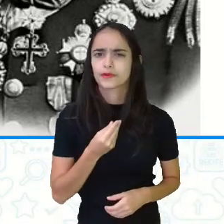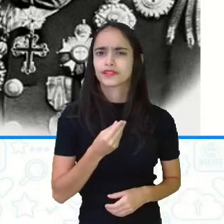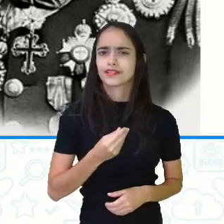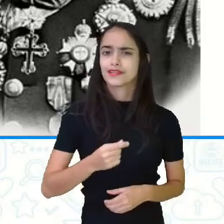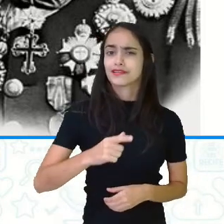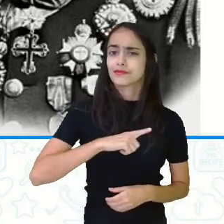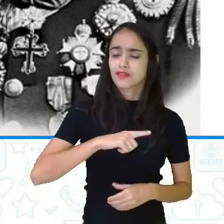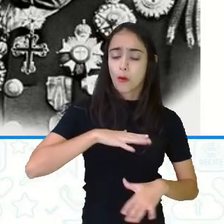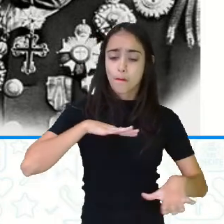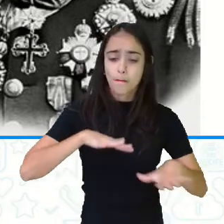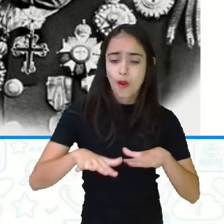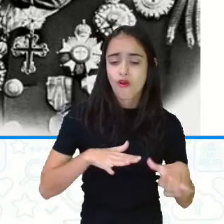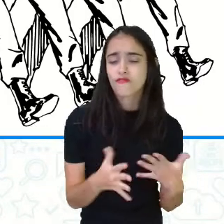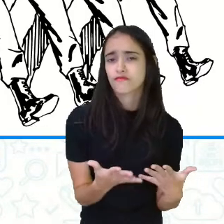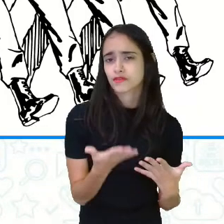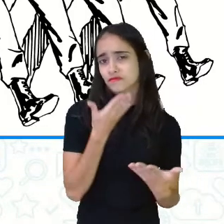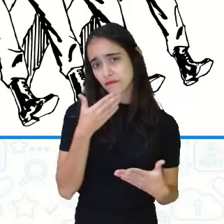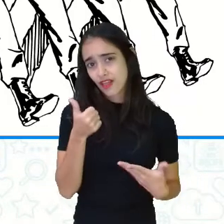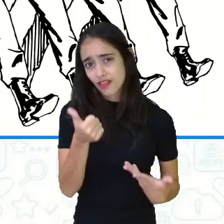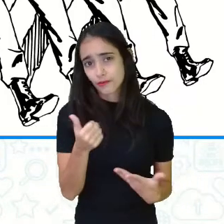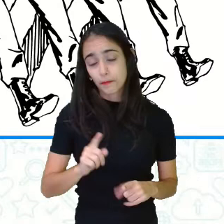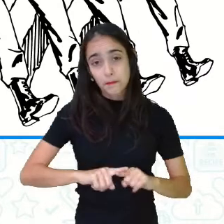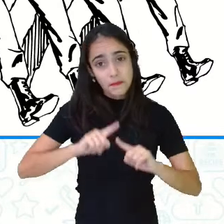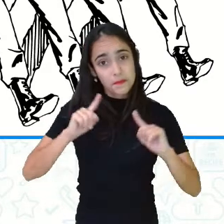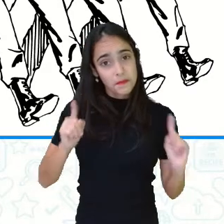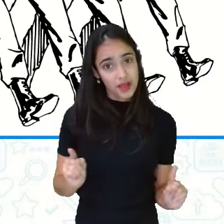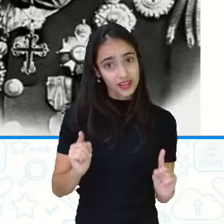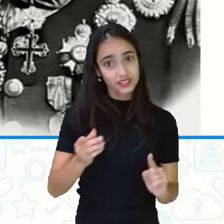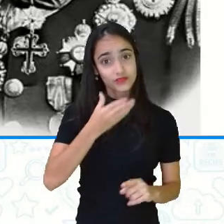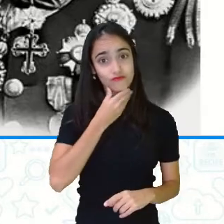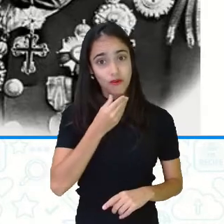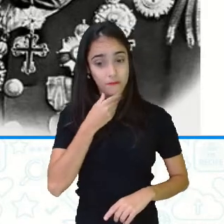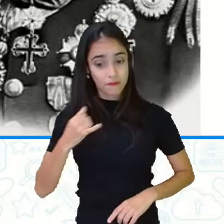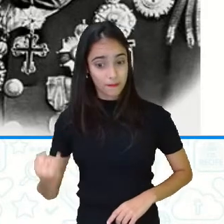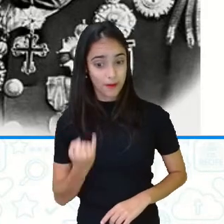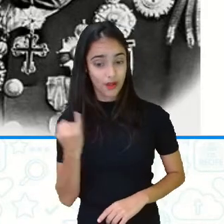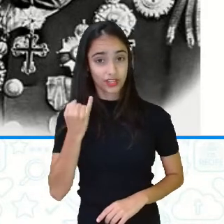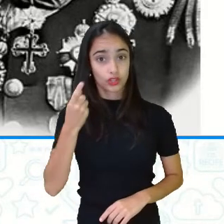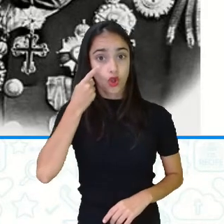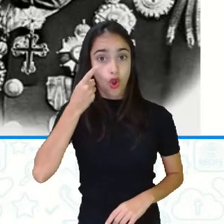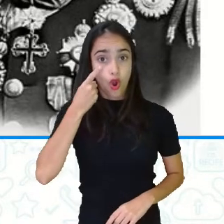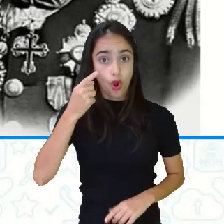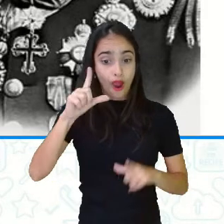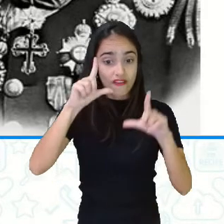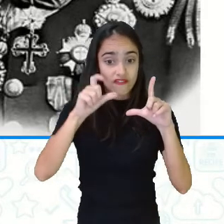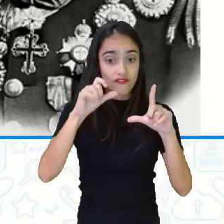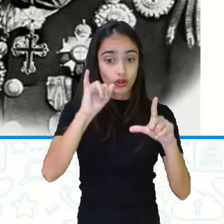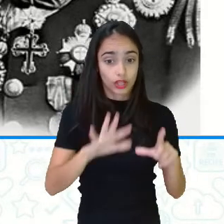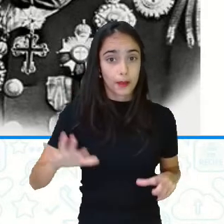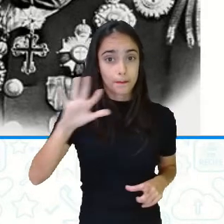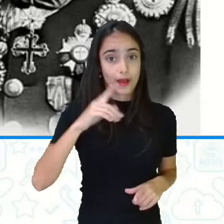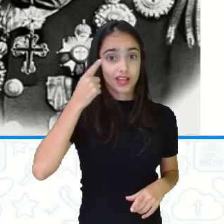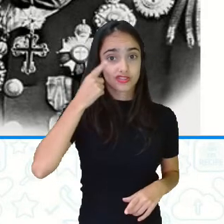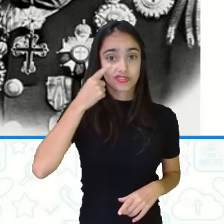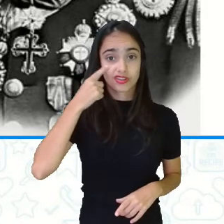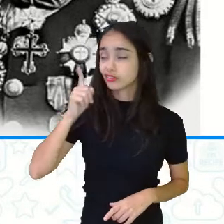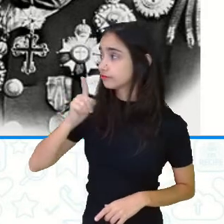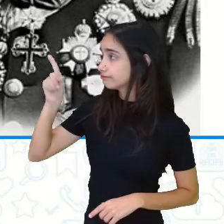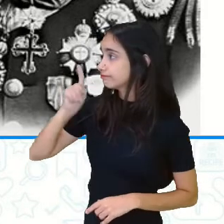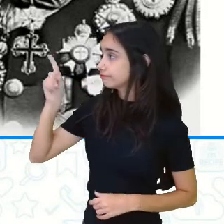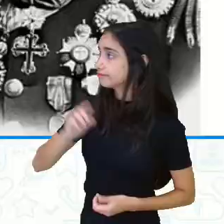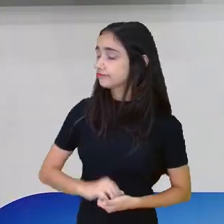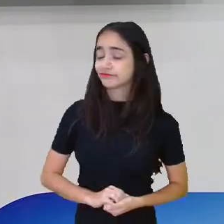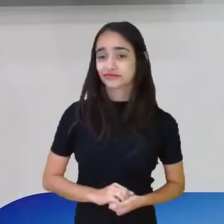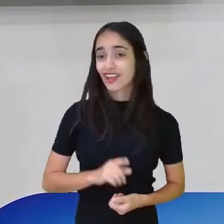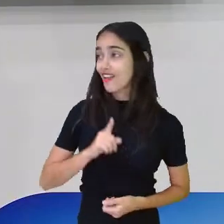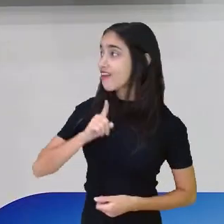O Marechal Deodoro da Fonseca, ele foi muito importante. Deixa eu botar a fotinho dele aqui, que eu vou falar um pouquinho dele. Ele foi muito importante para a Guerra